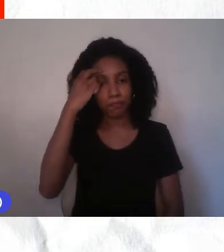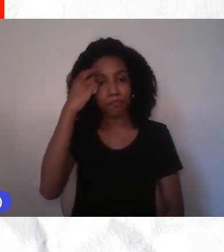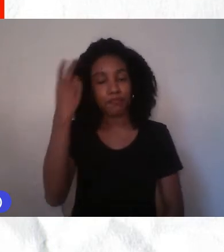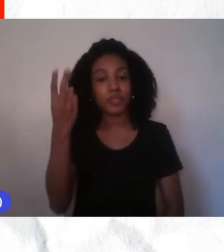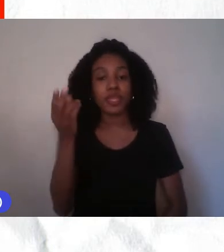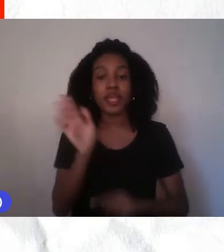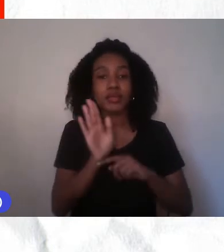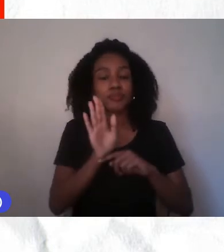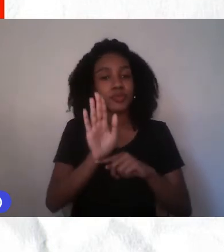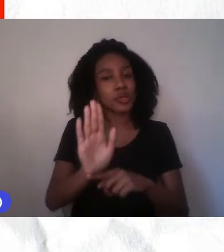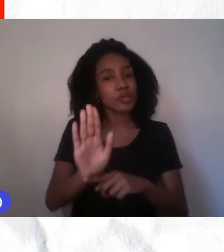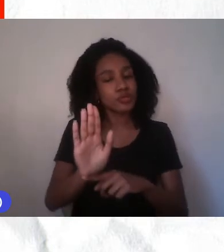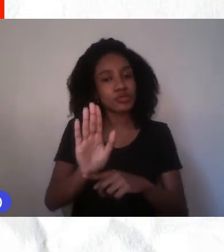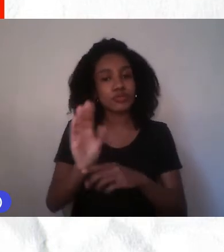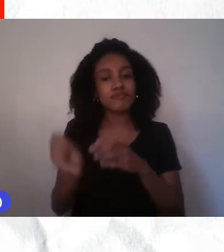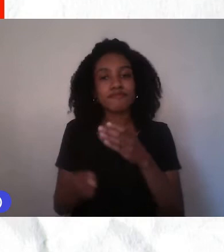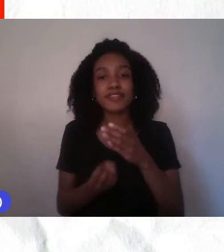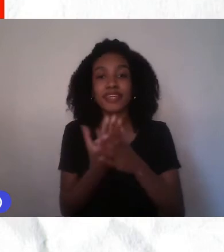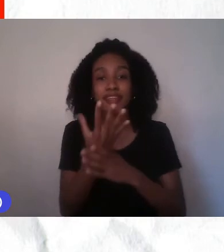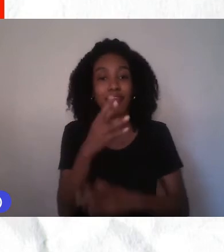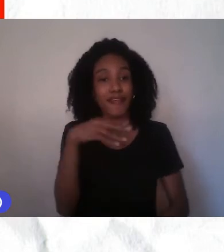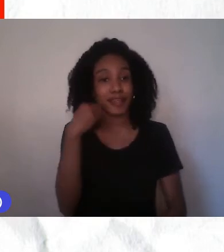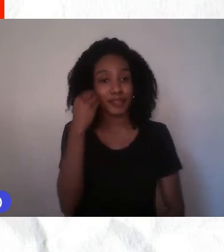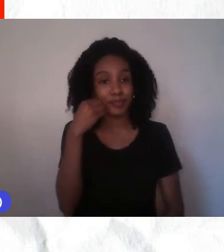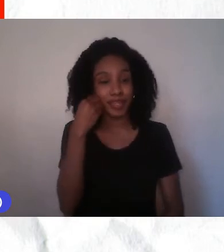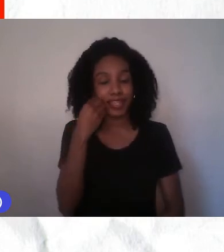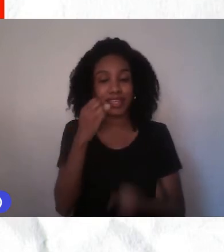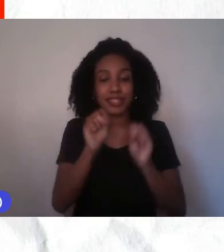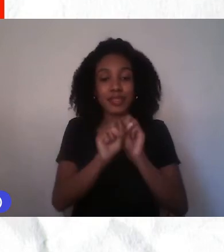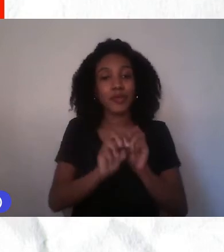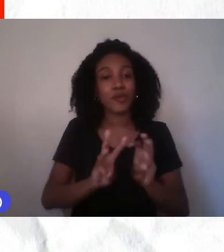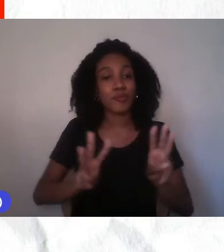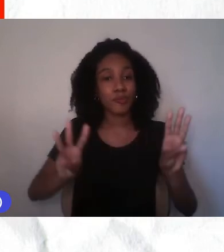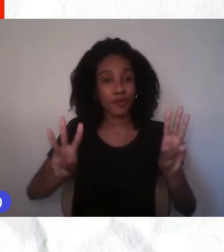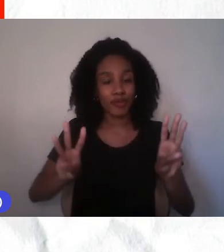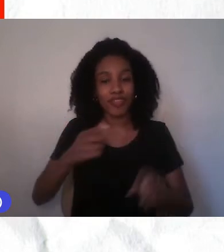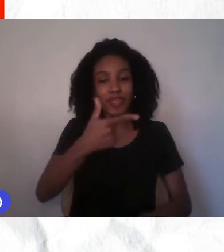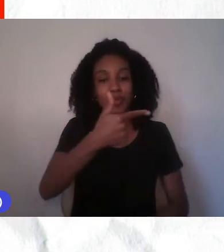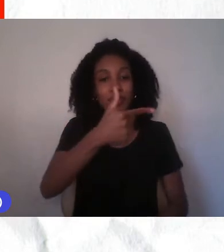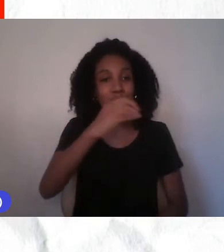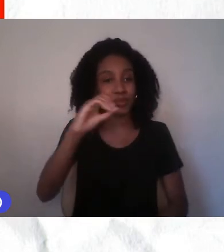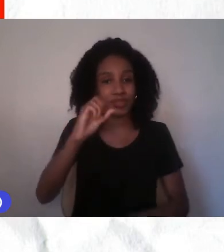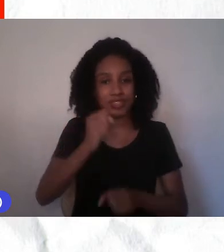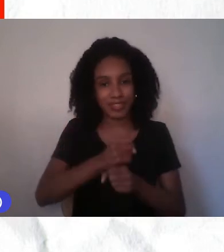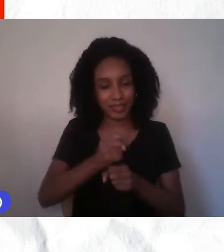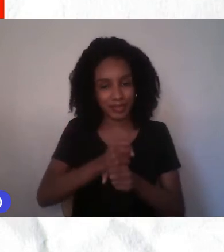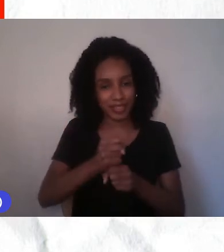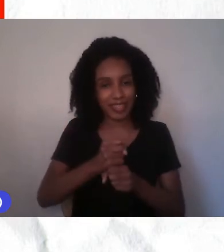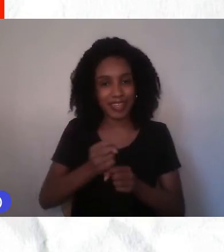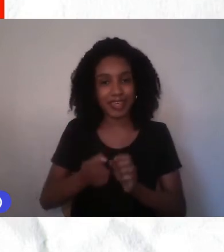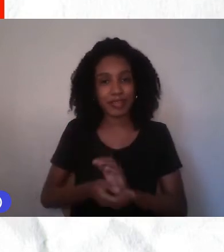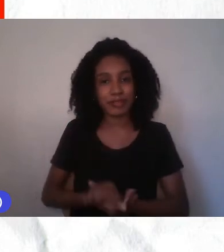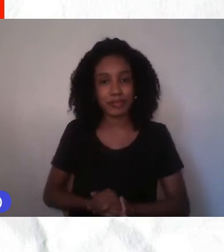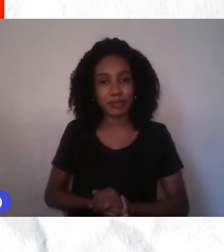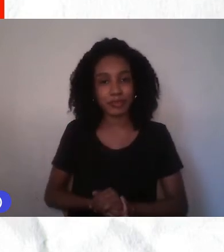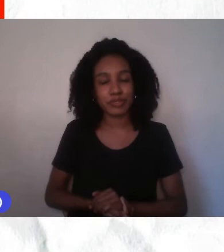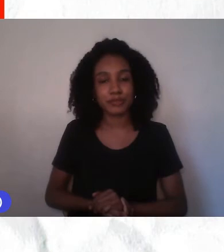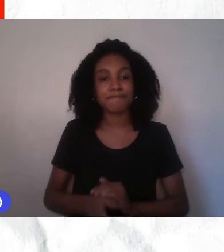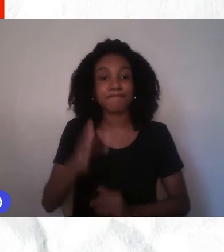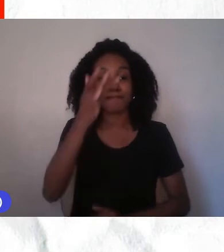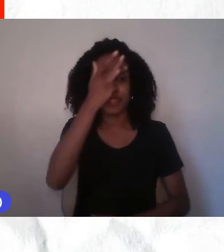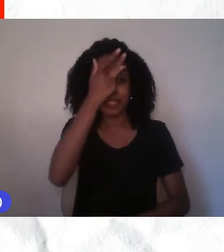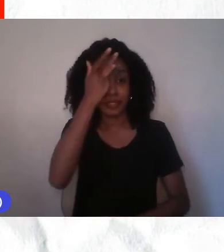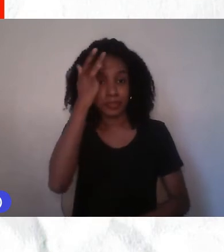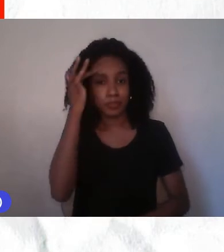construir a experiência do portal do bicentenário, que terá como sujeitos ou